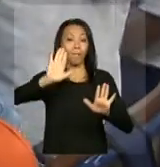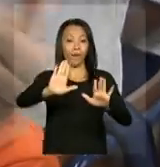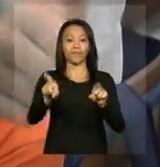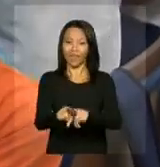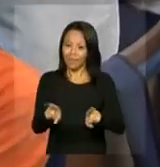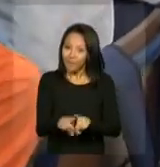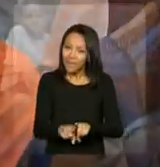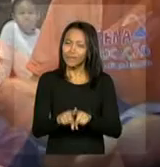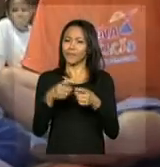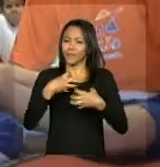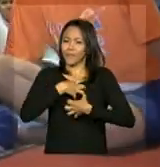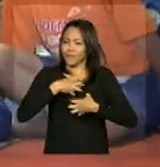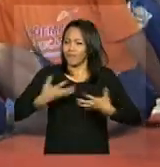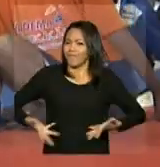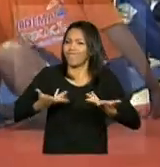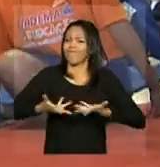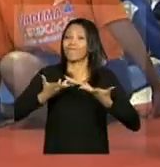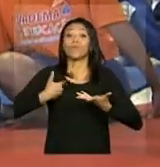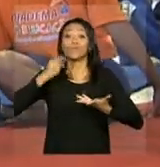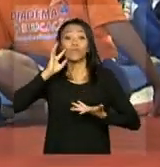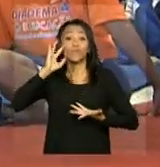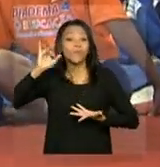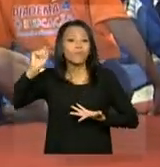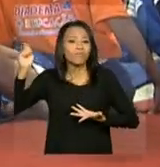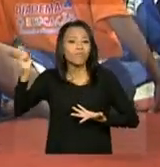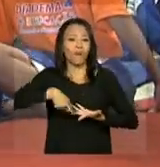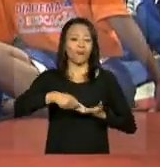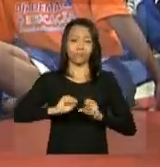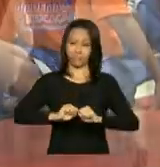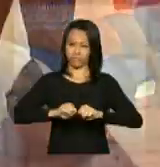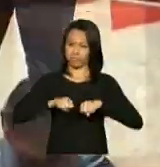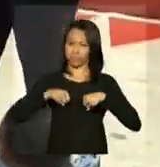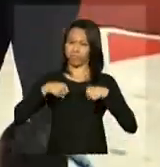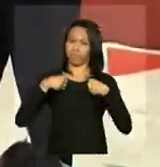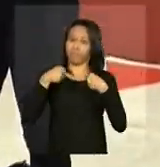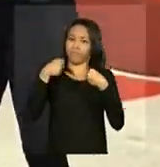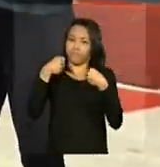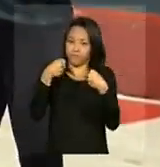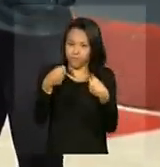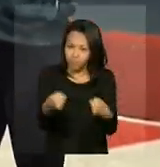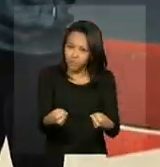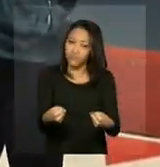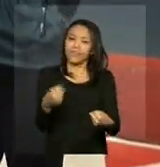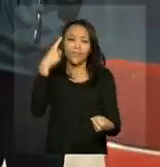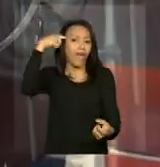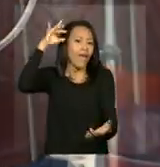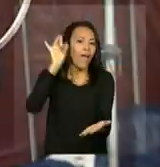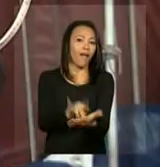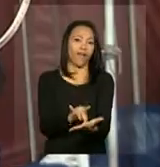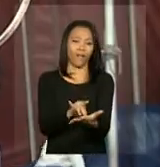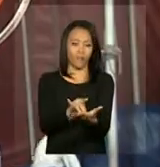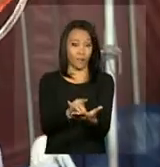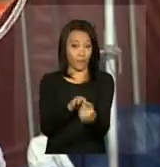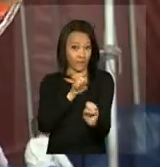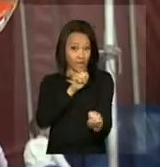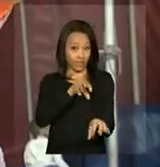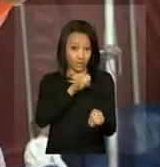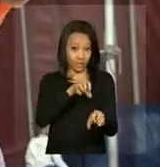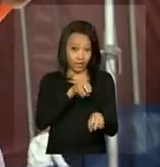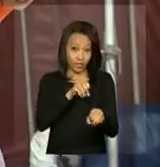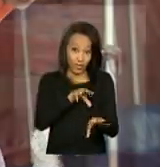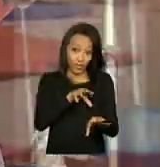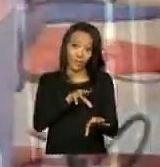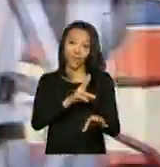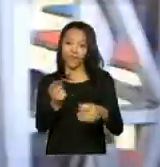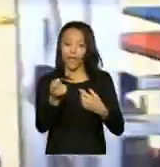também incentivo para que os sonhos tenham força suficiente de se tornar realidade. Educação que se